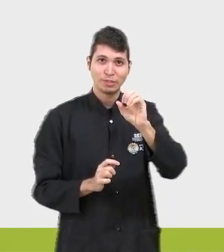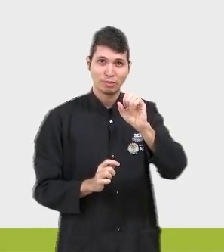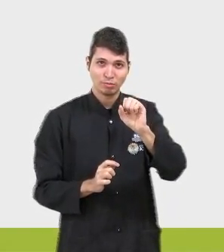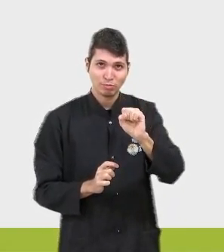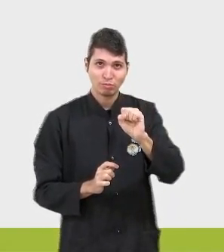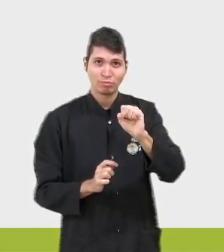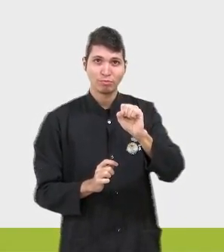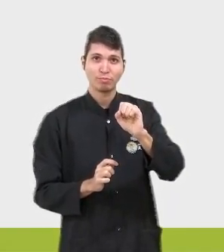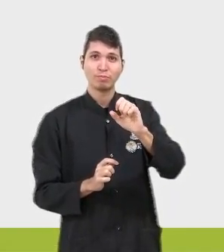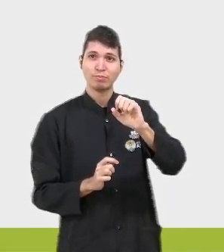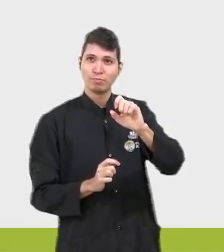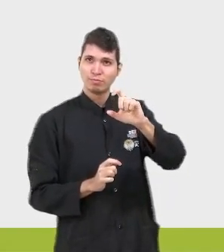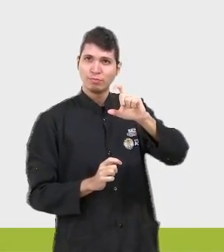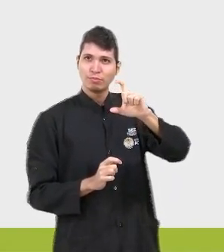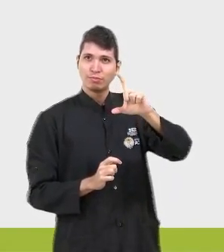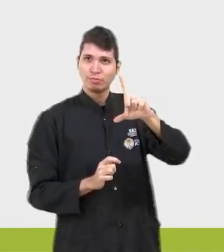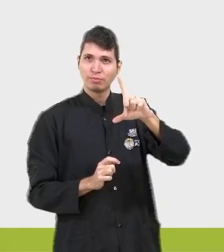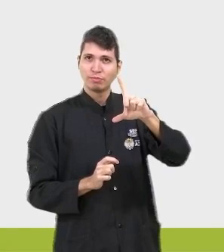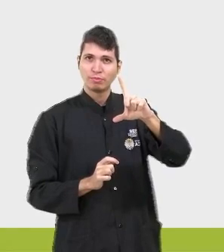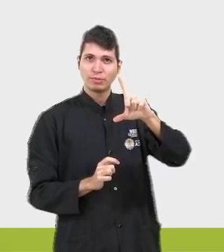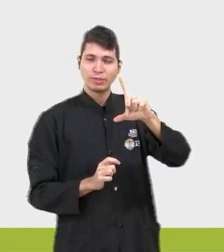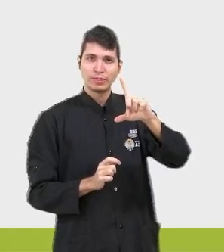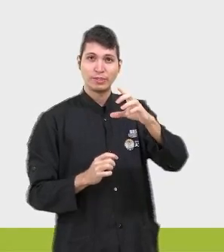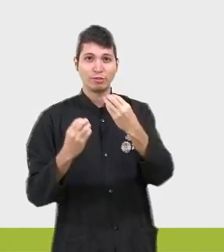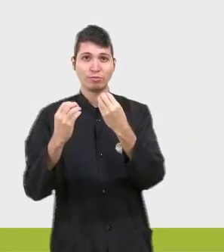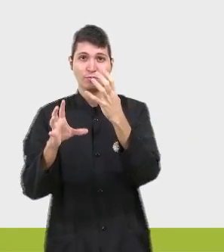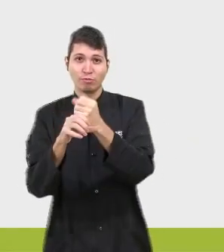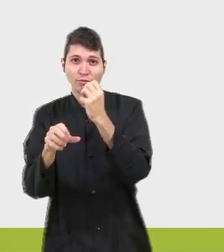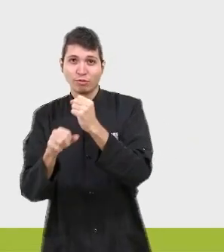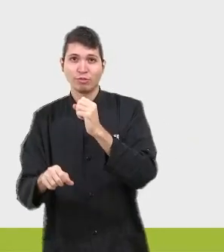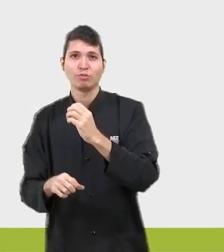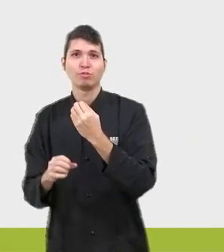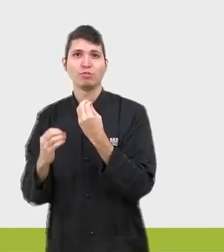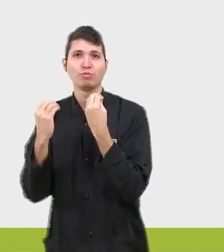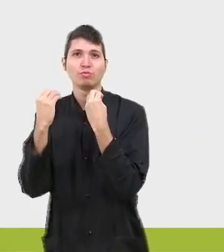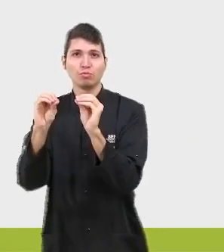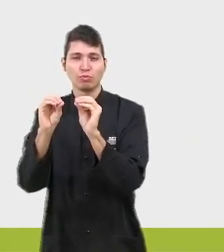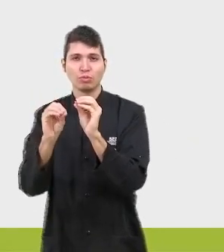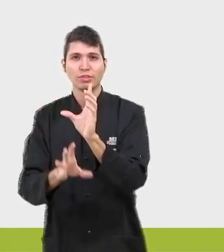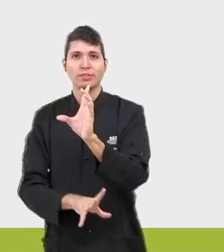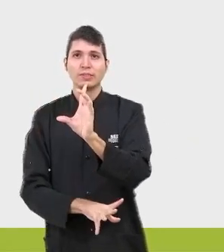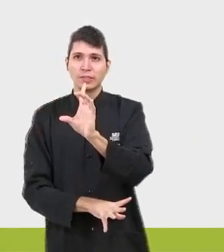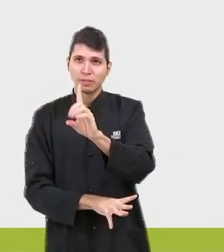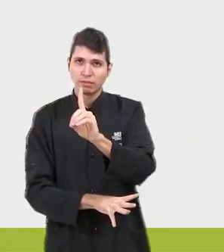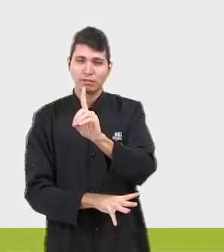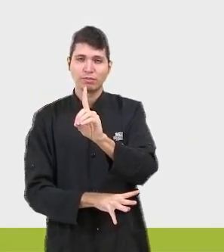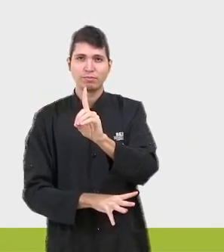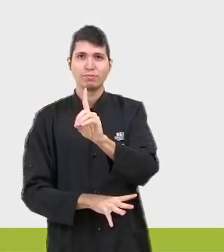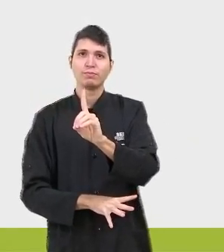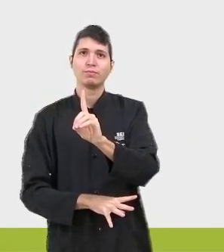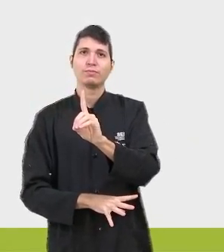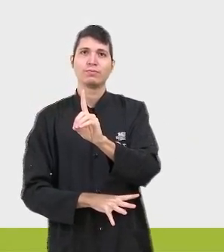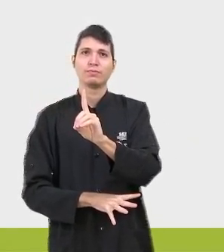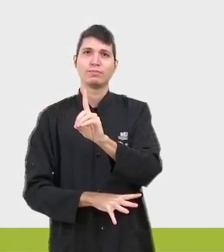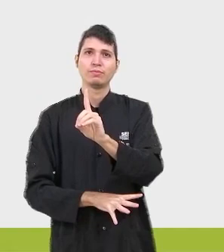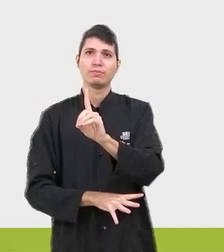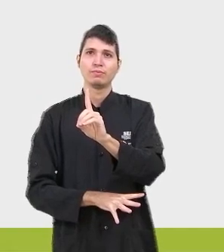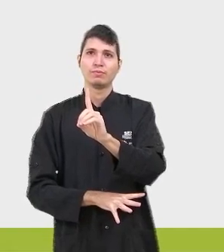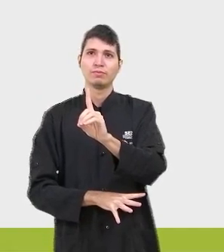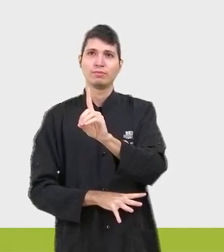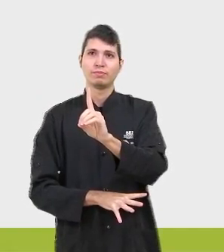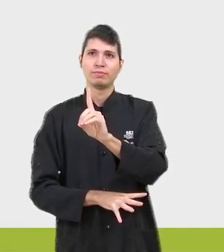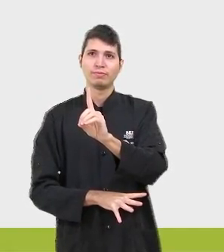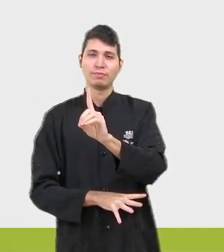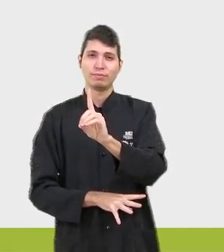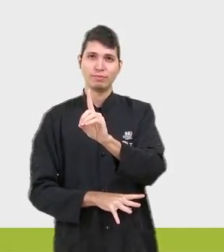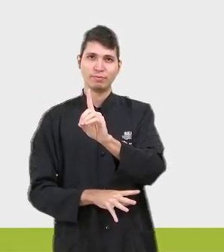de desão, né? Ou diagonal maior, tá bom? Ou diagonal maior, que é o desão. E nós temos também,